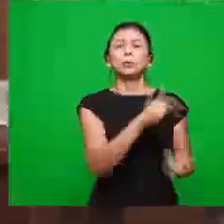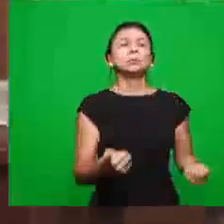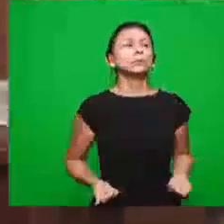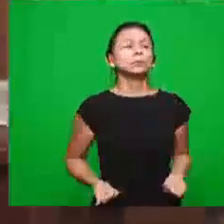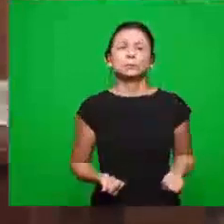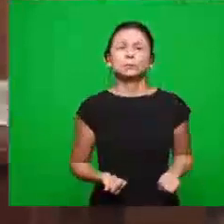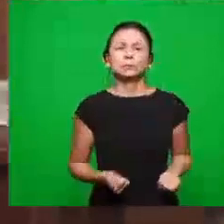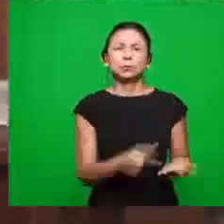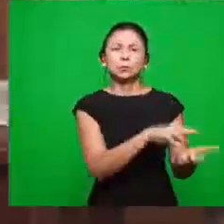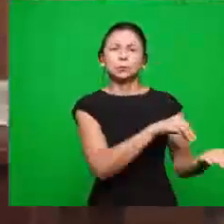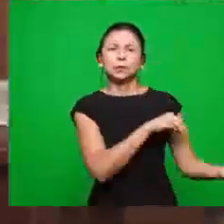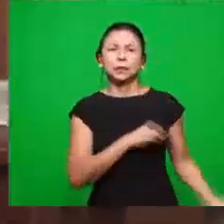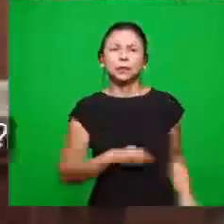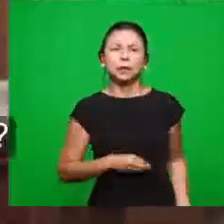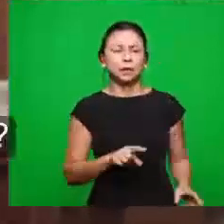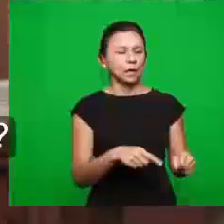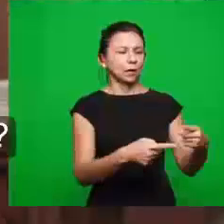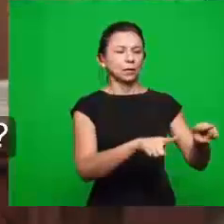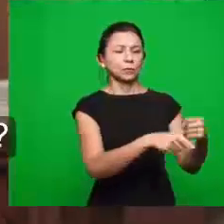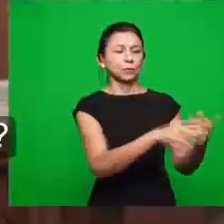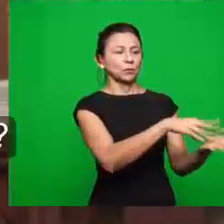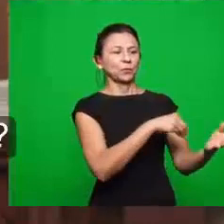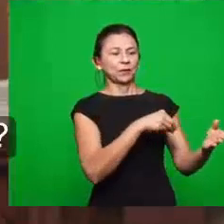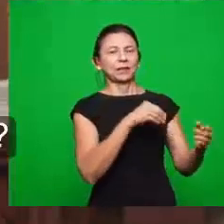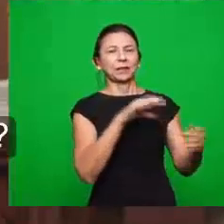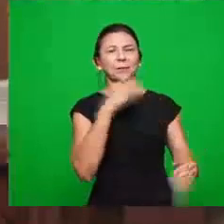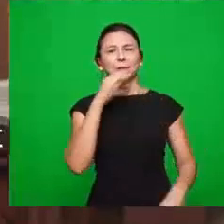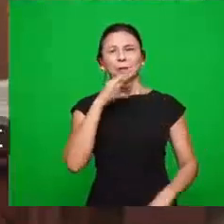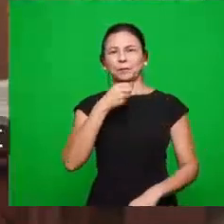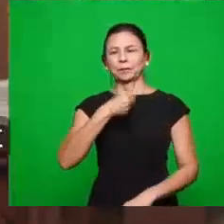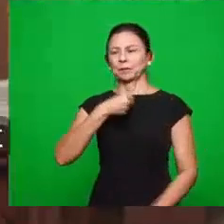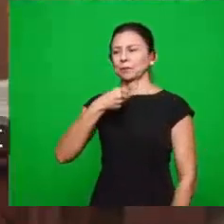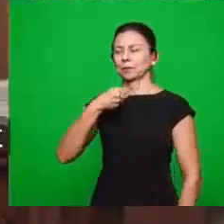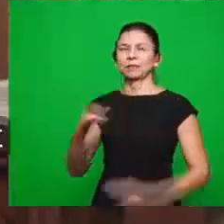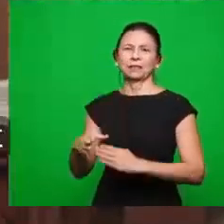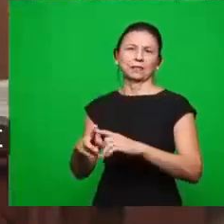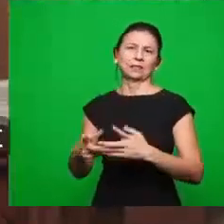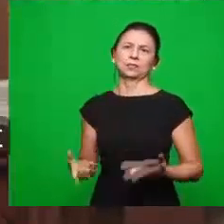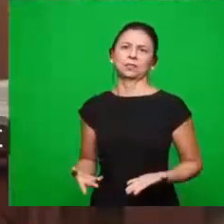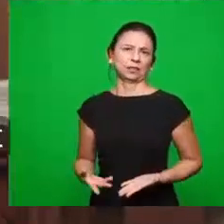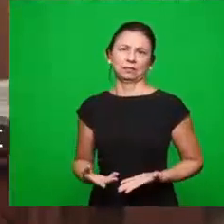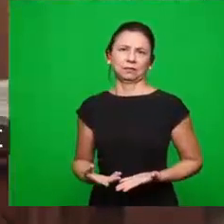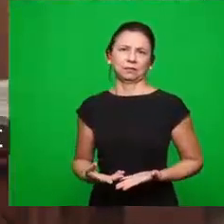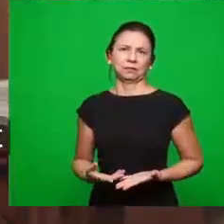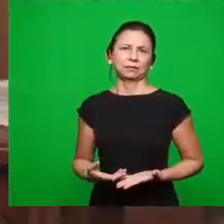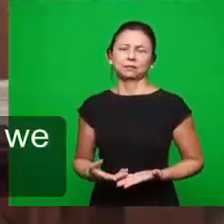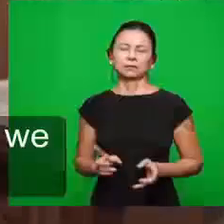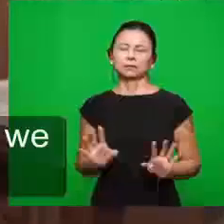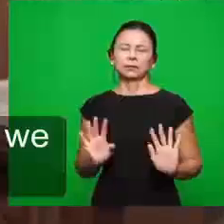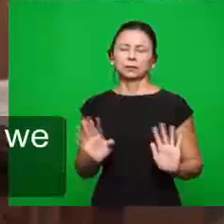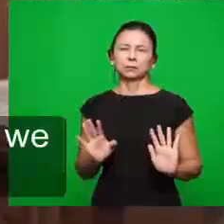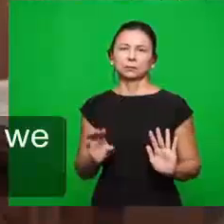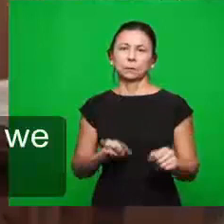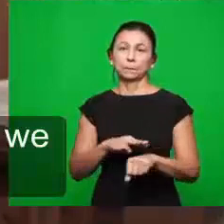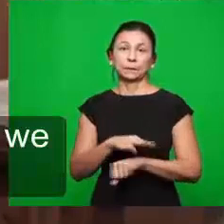é crente para dizer o que o mundo está dizendo. A música que o mundo está cantando é que você vai cantar na sua igreja. O projeto do mundo é seu. Não, não é assim.